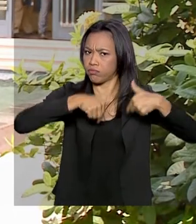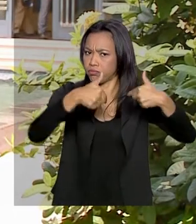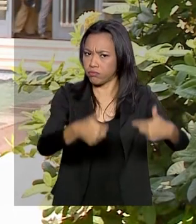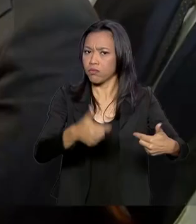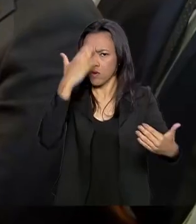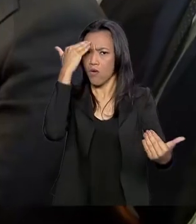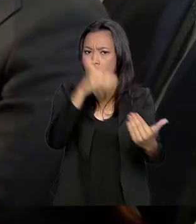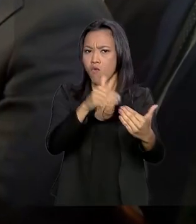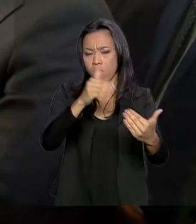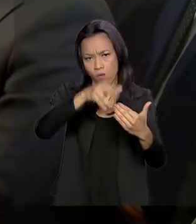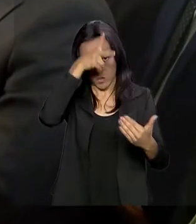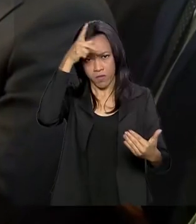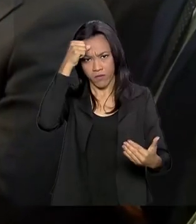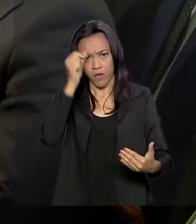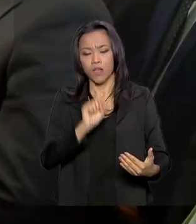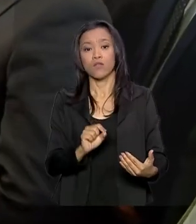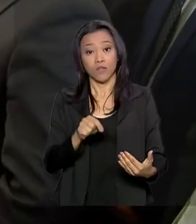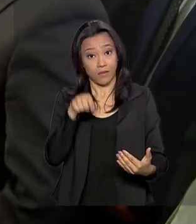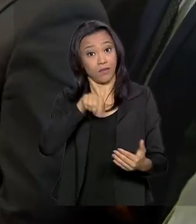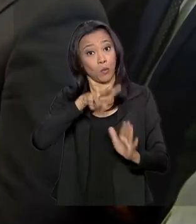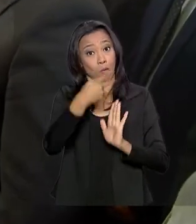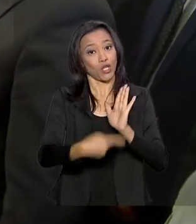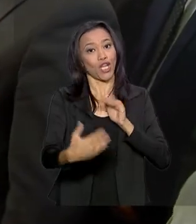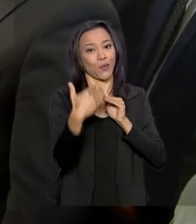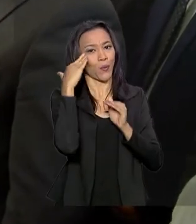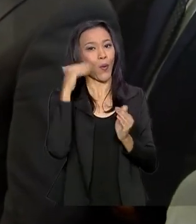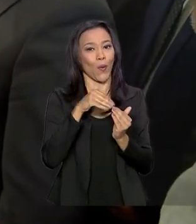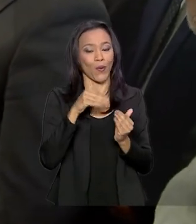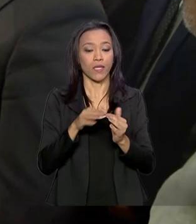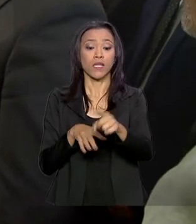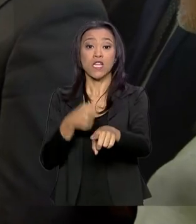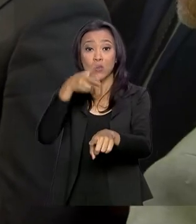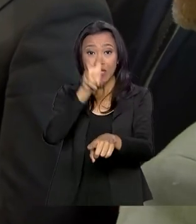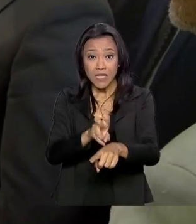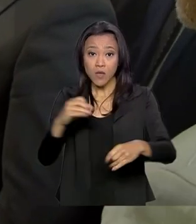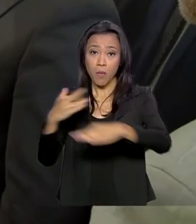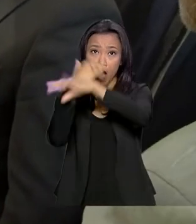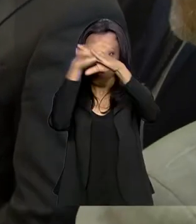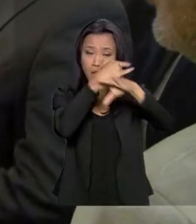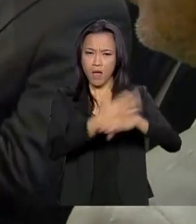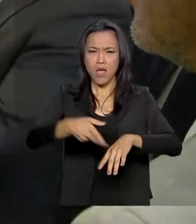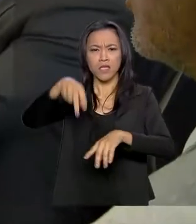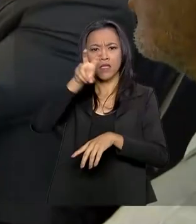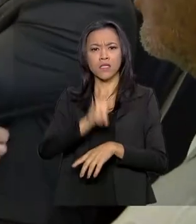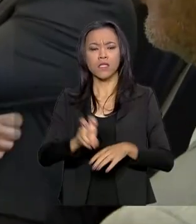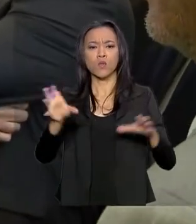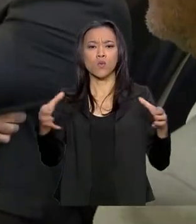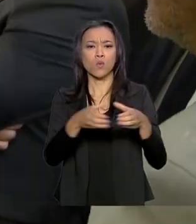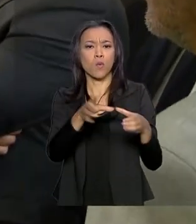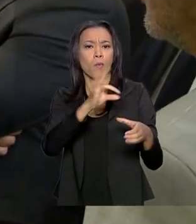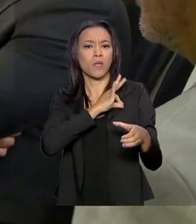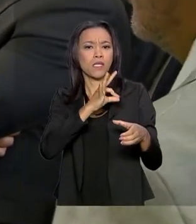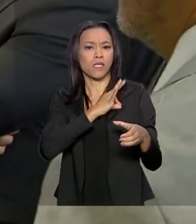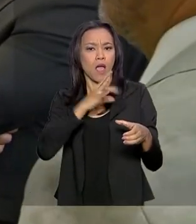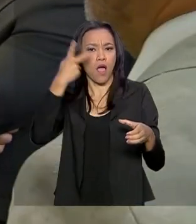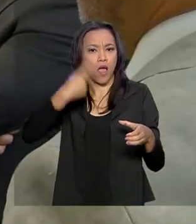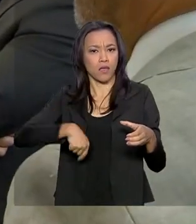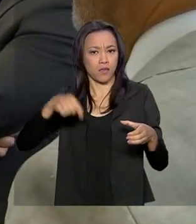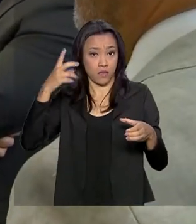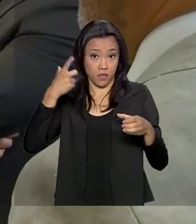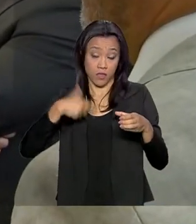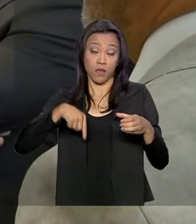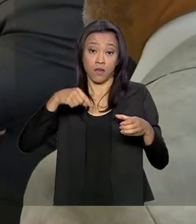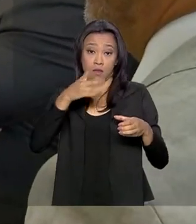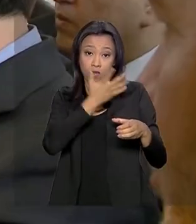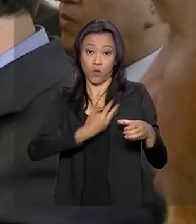projeto. Em cada um dos cinco municípios, 100 policiais da Força Nacional estão atuando em parceria com as